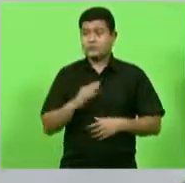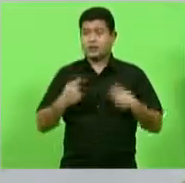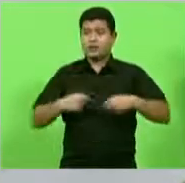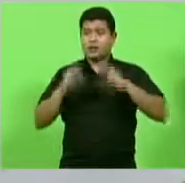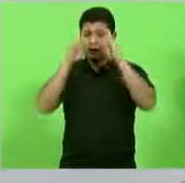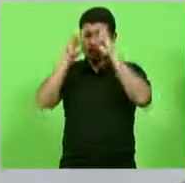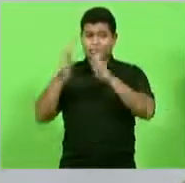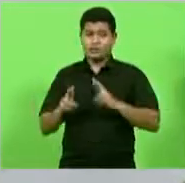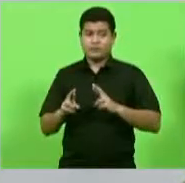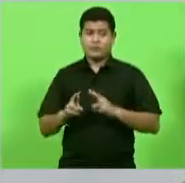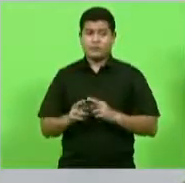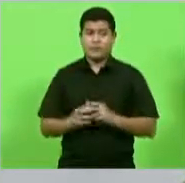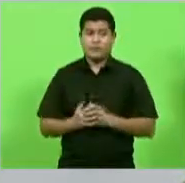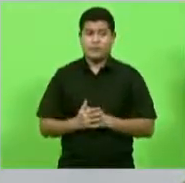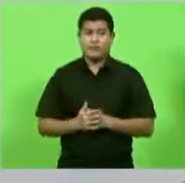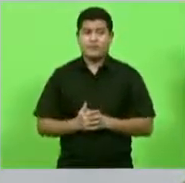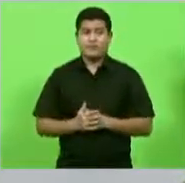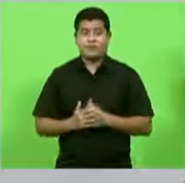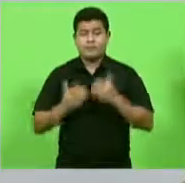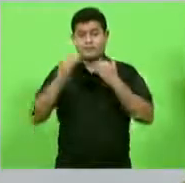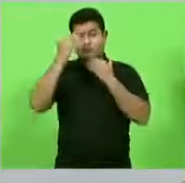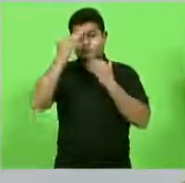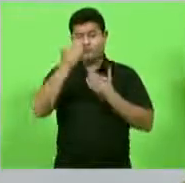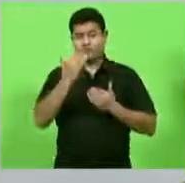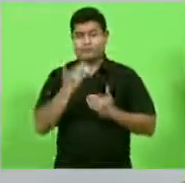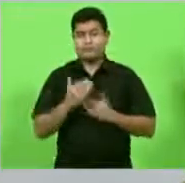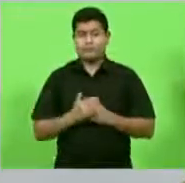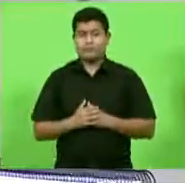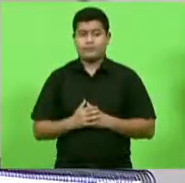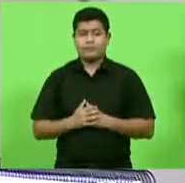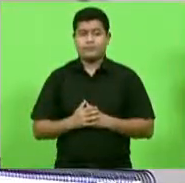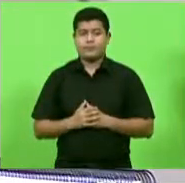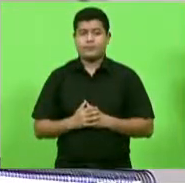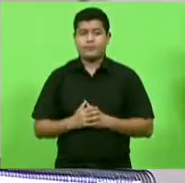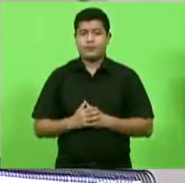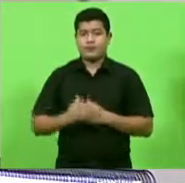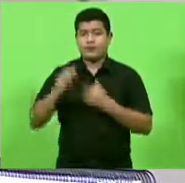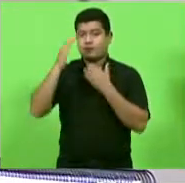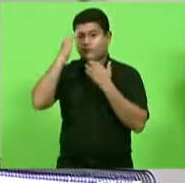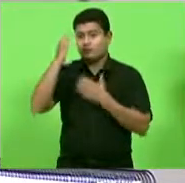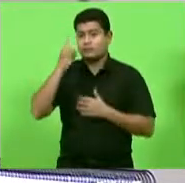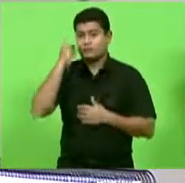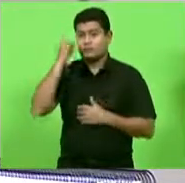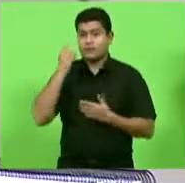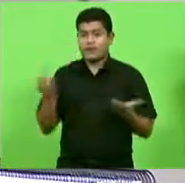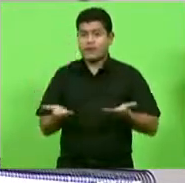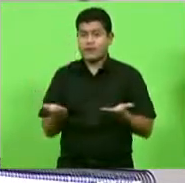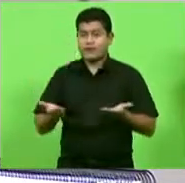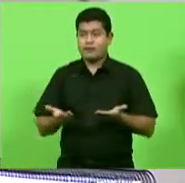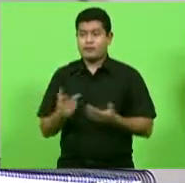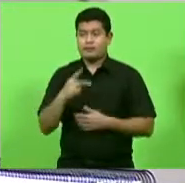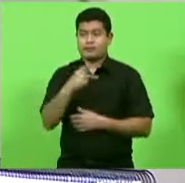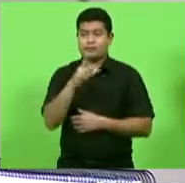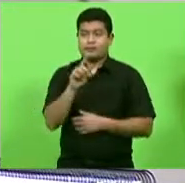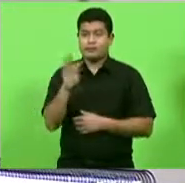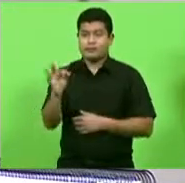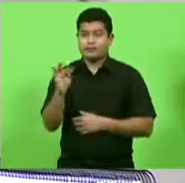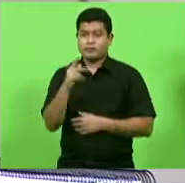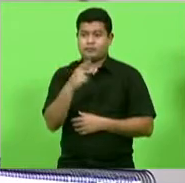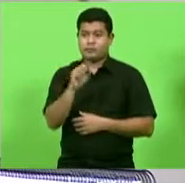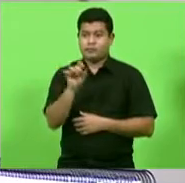como um todo e a vida na sua plenitude muito obrigado obrigado deputado bloco PDT